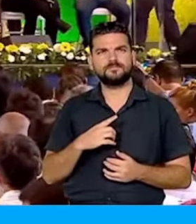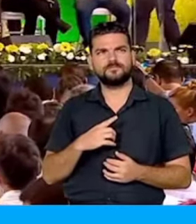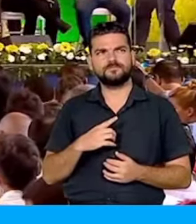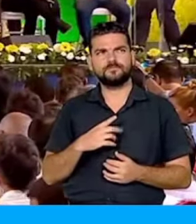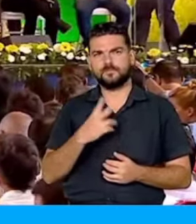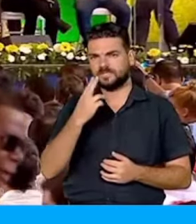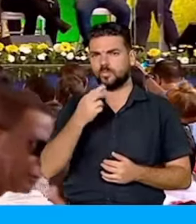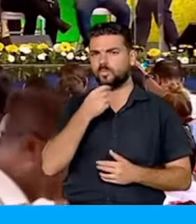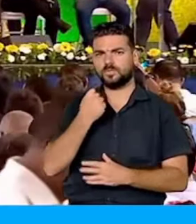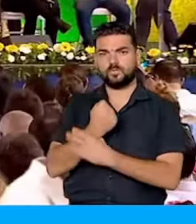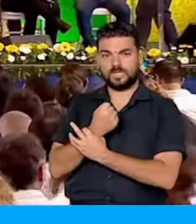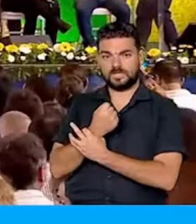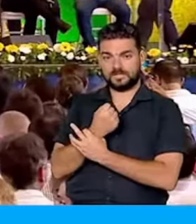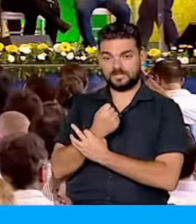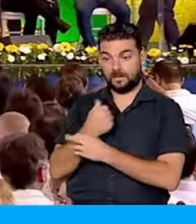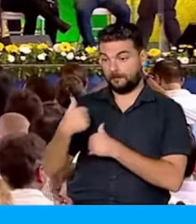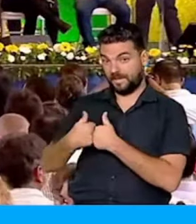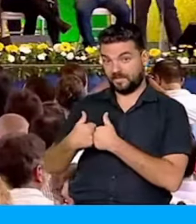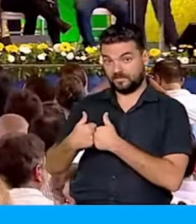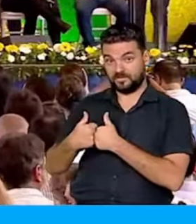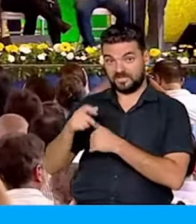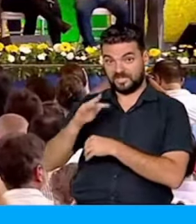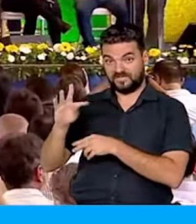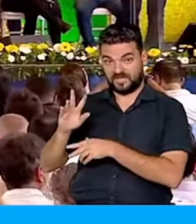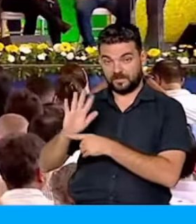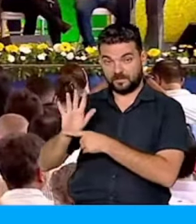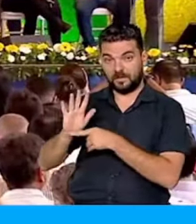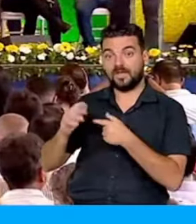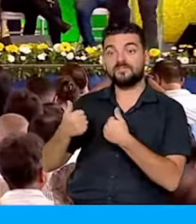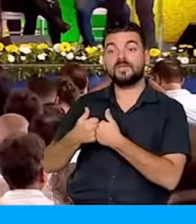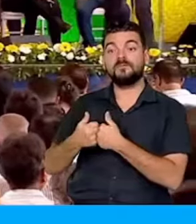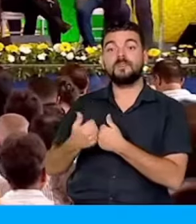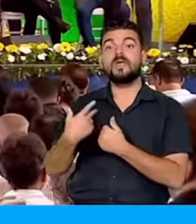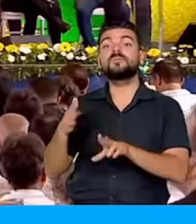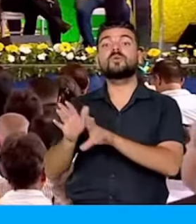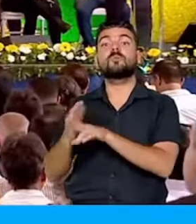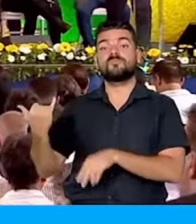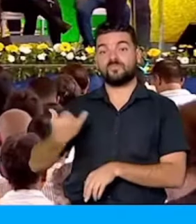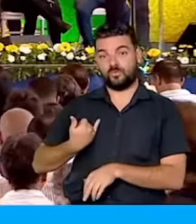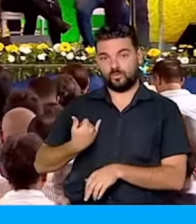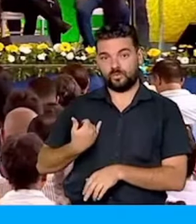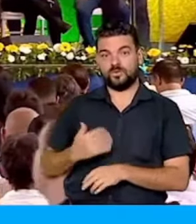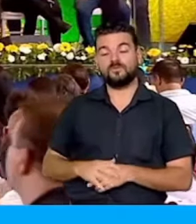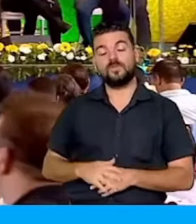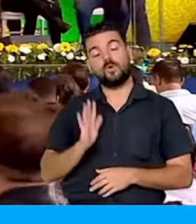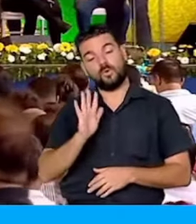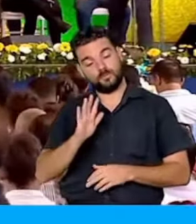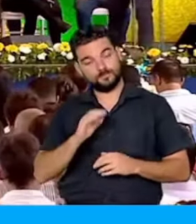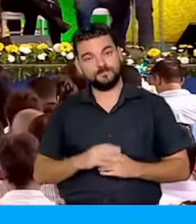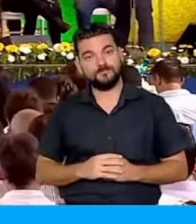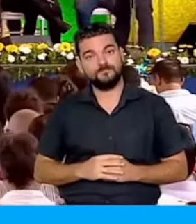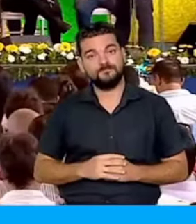segurança no meu estúdio de televisão, que ele chegou um dia para mim e falou assim, Eduardo,